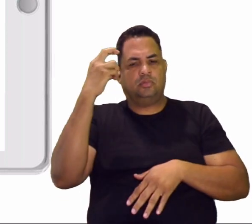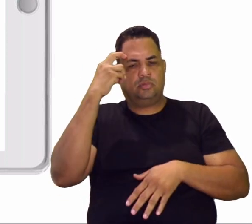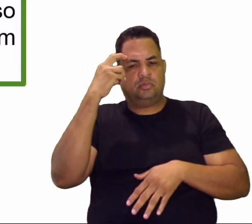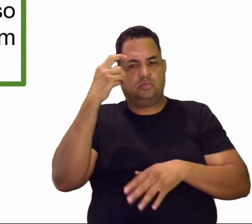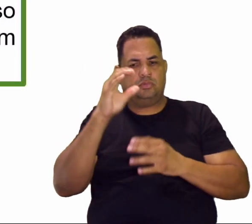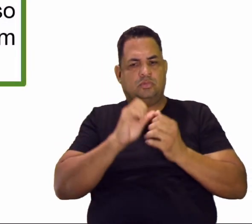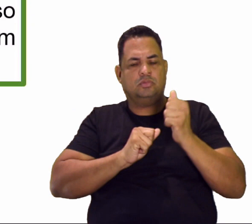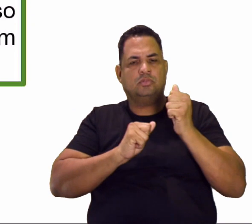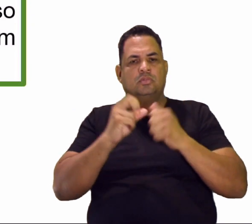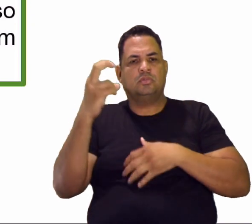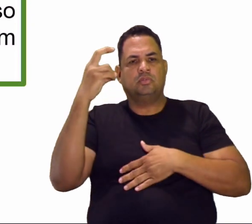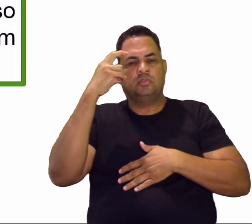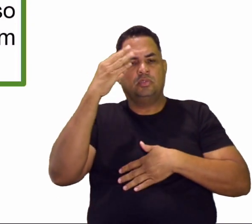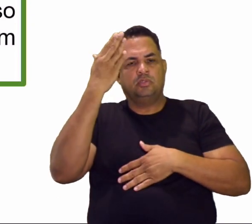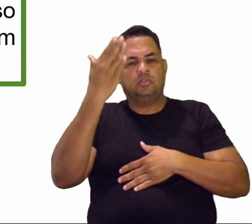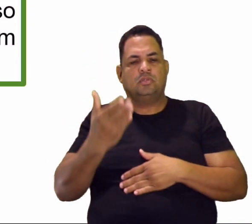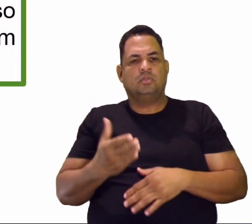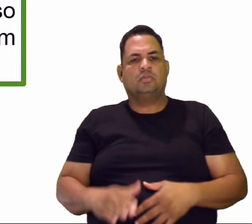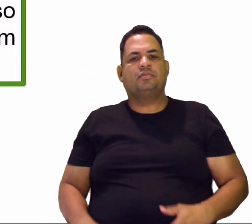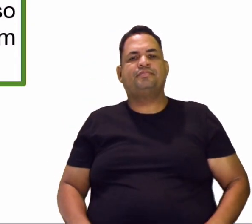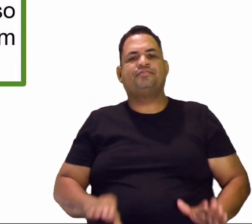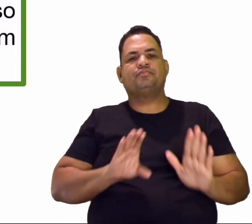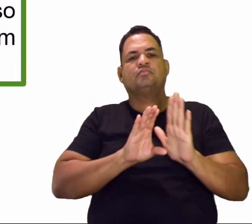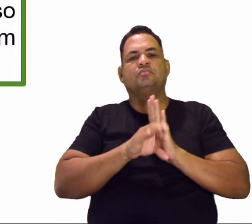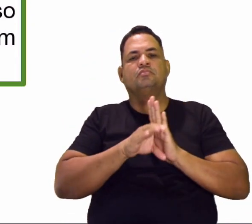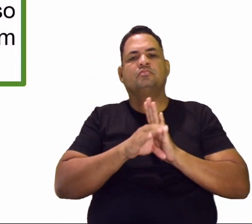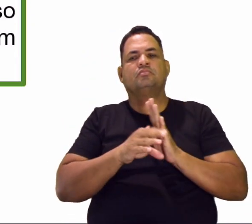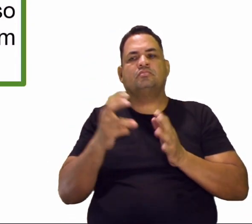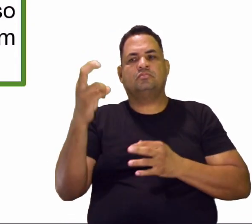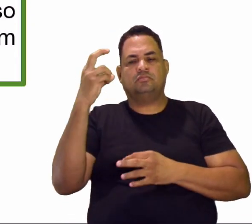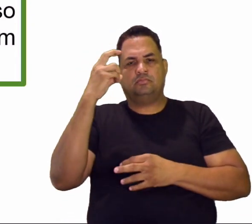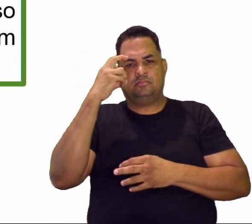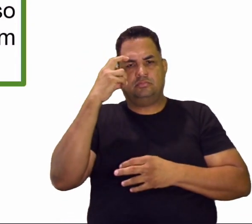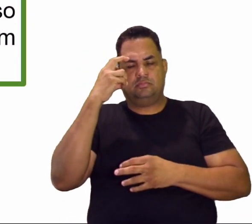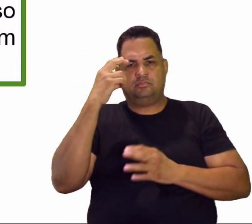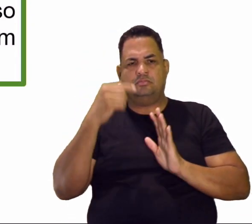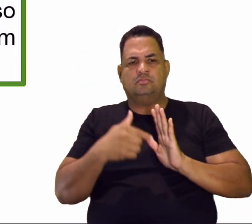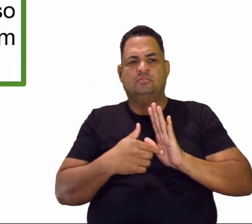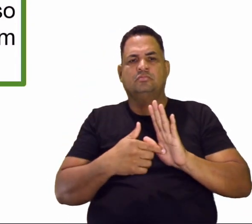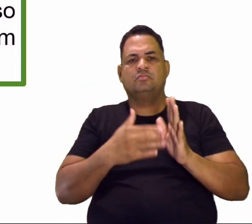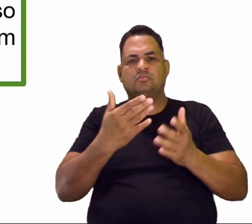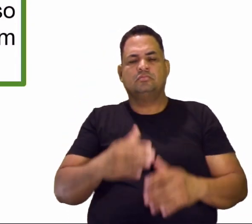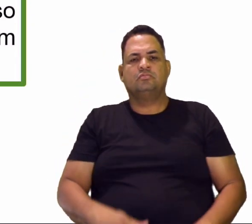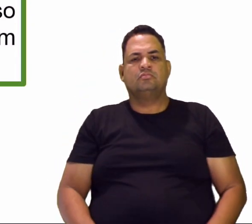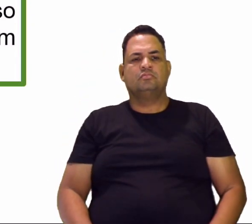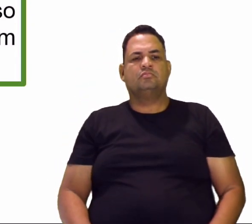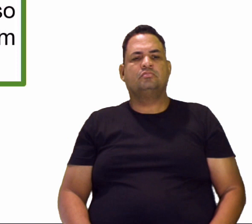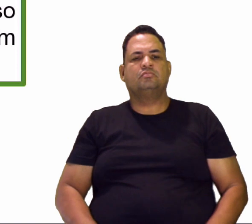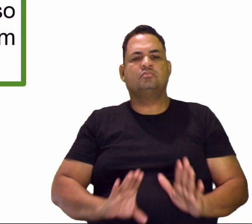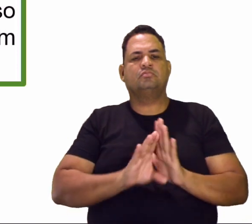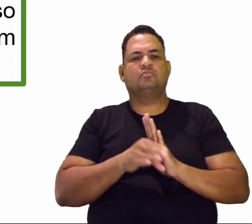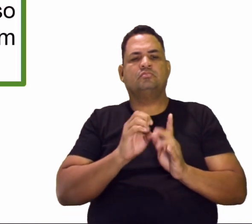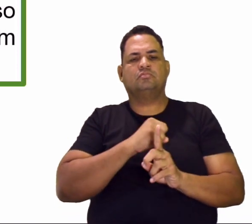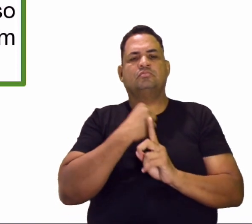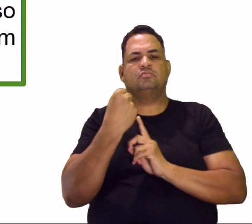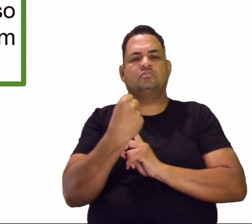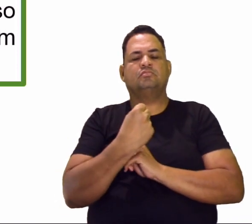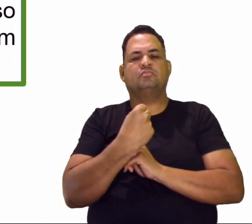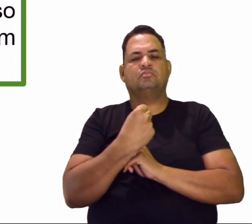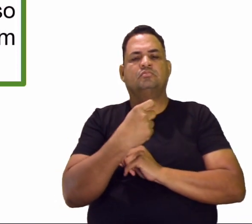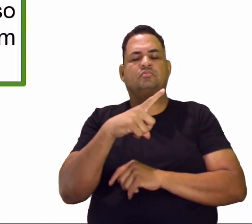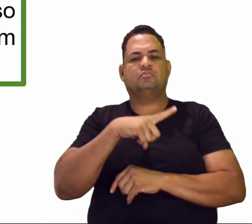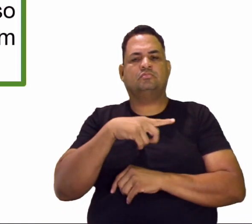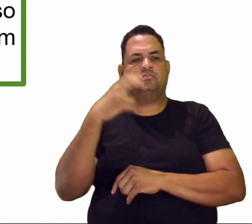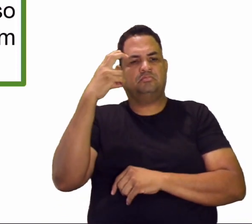indústria cultural. Bom, o conceito de cultura que eu trago para vocês é esse aqui, né? Todas as sociedades têm cultura.